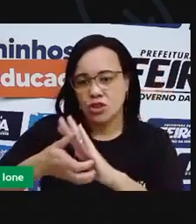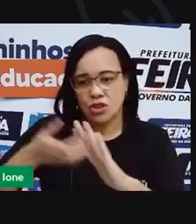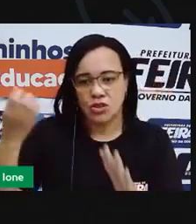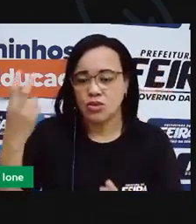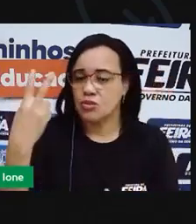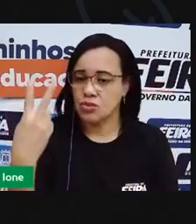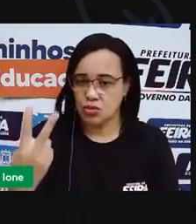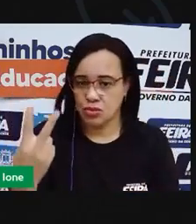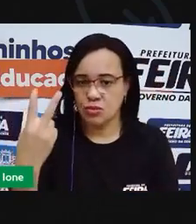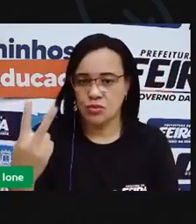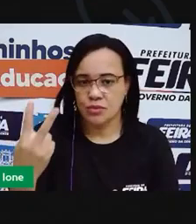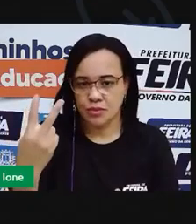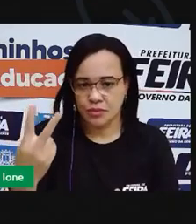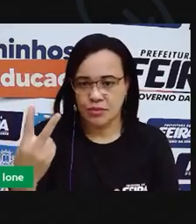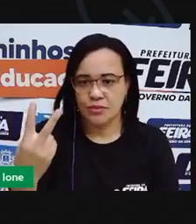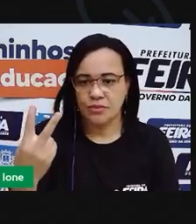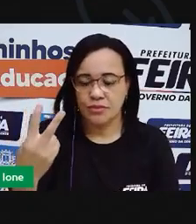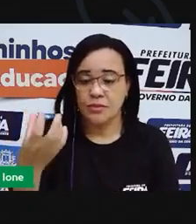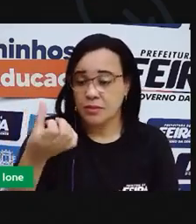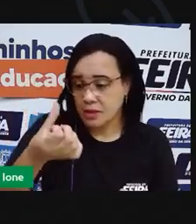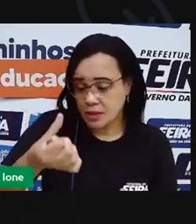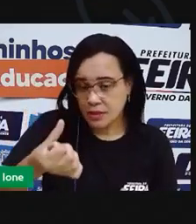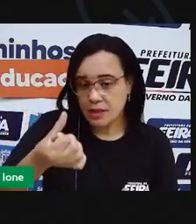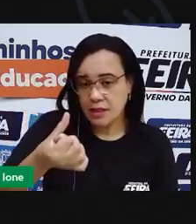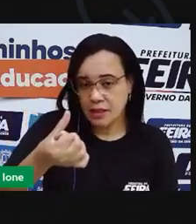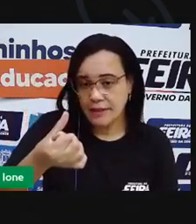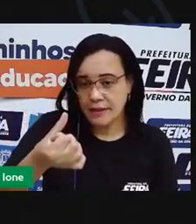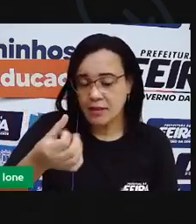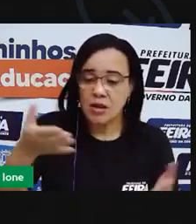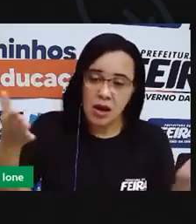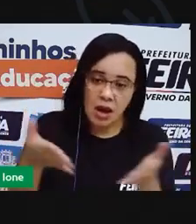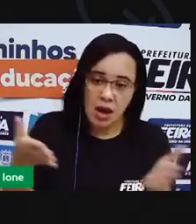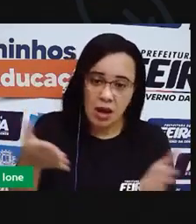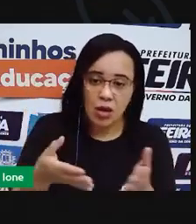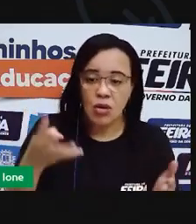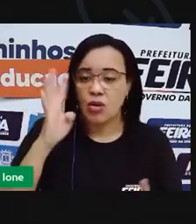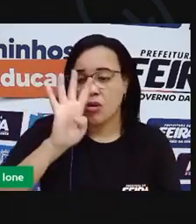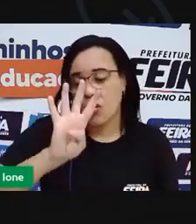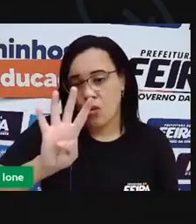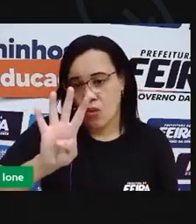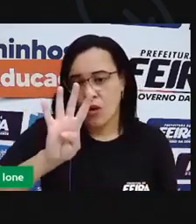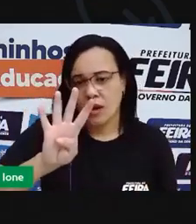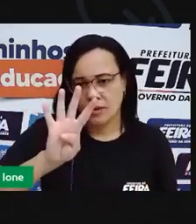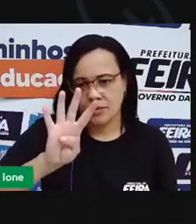copos e a minha filha de seis ficou quatro